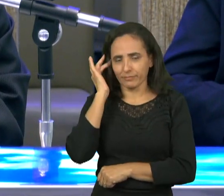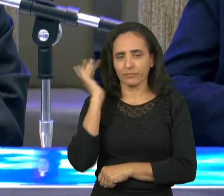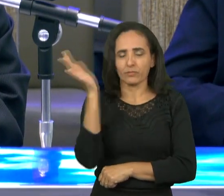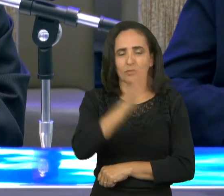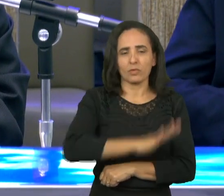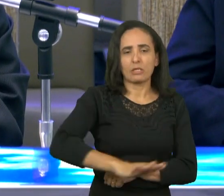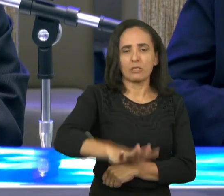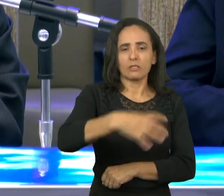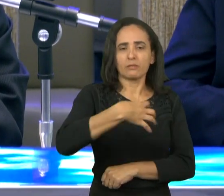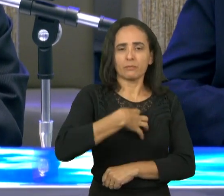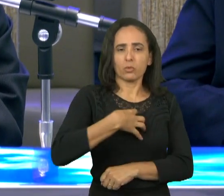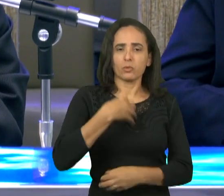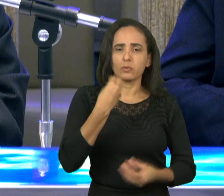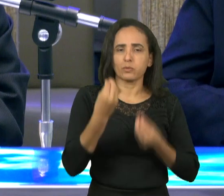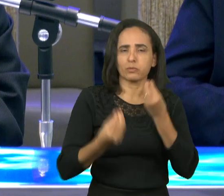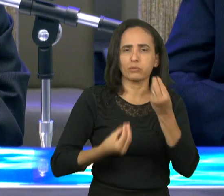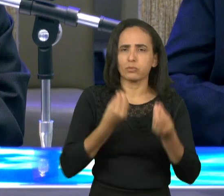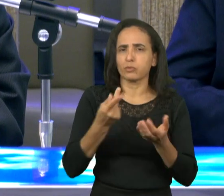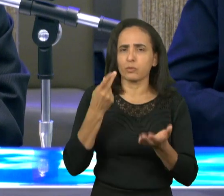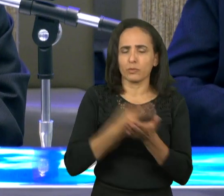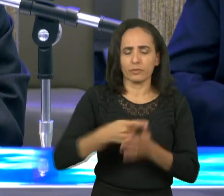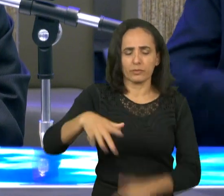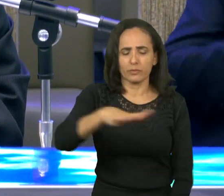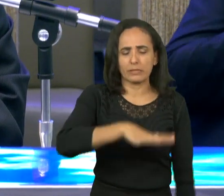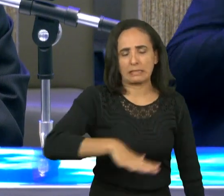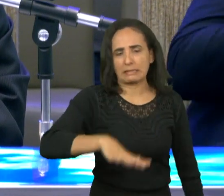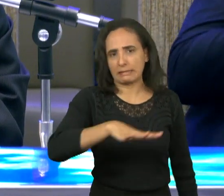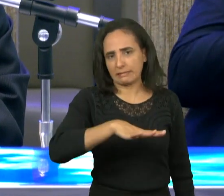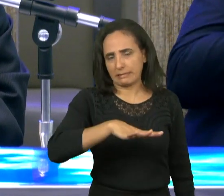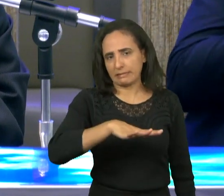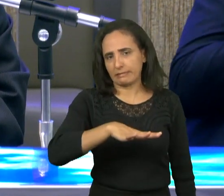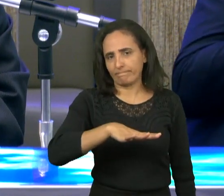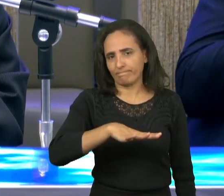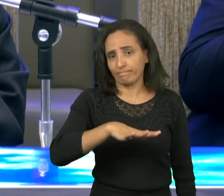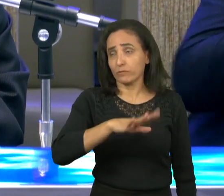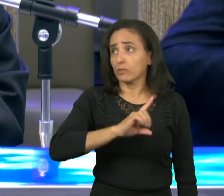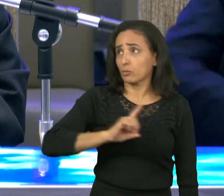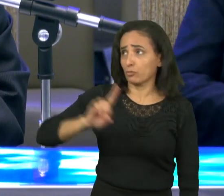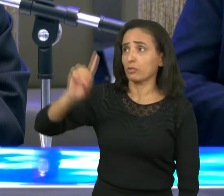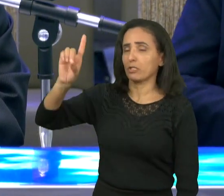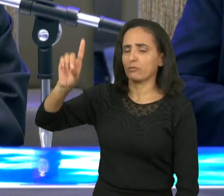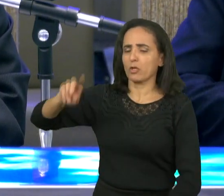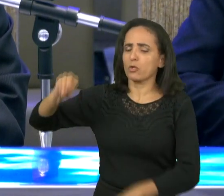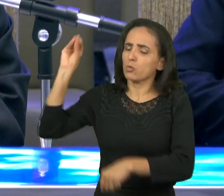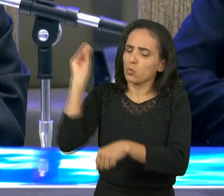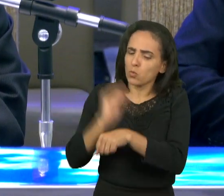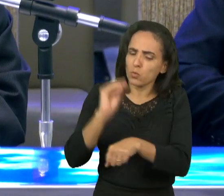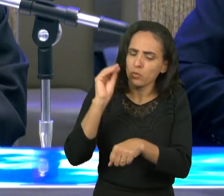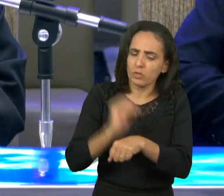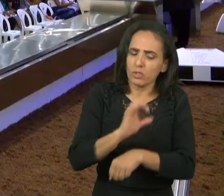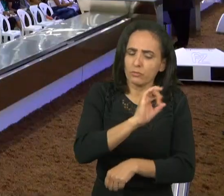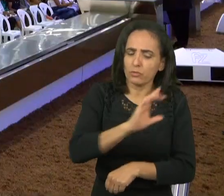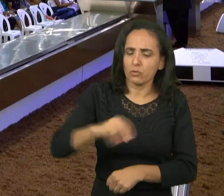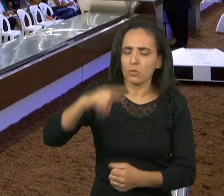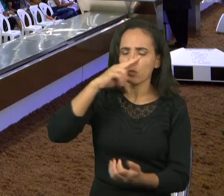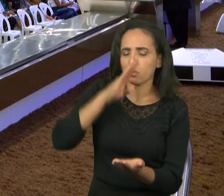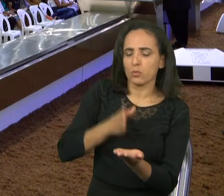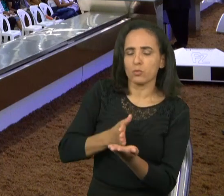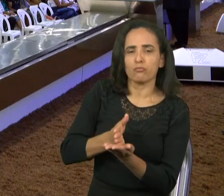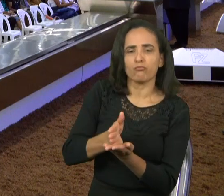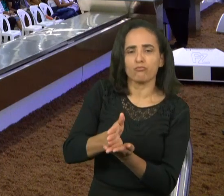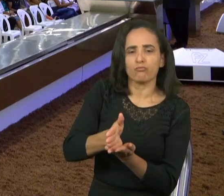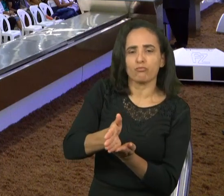tentação que há de vir sobre todo o mundo para provar, para tentar os que habitam